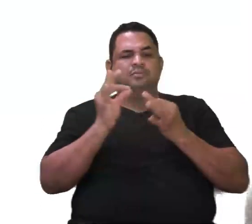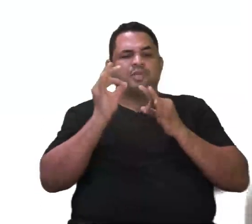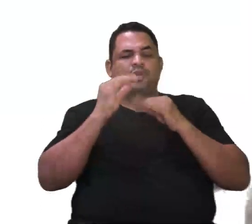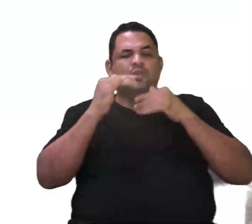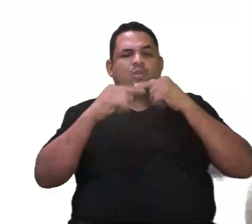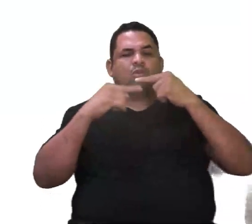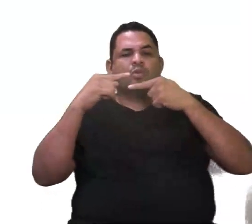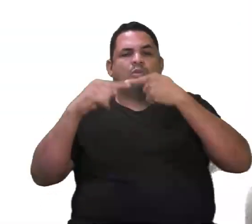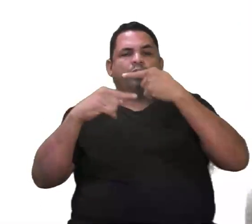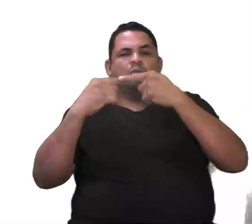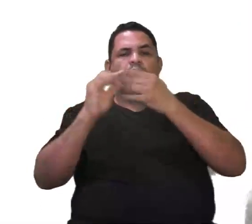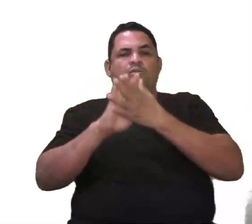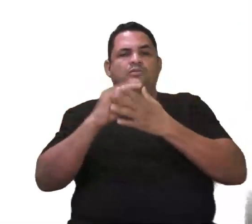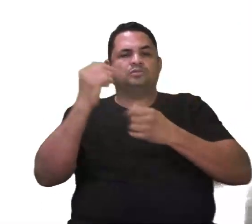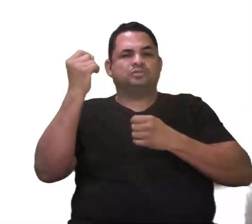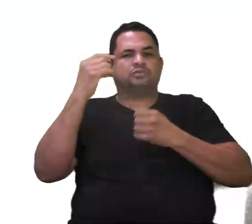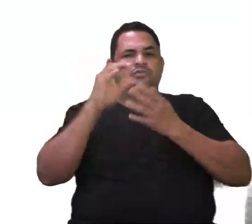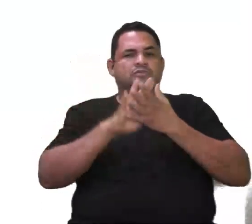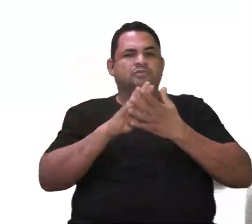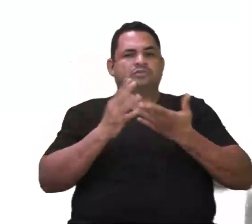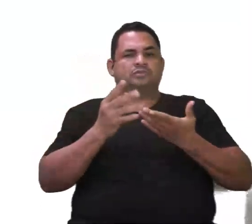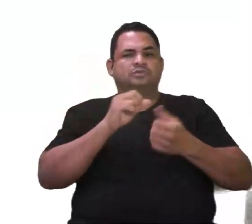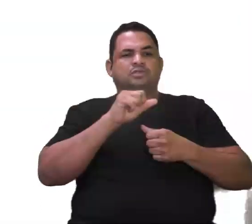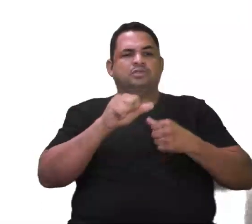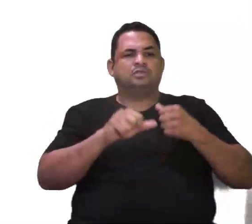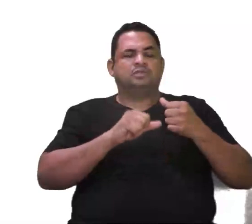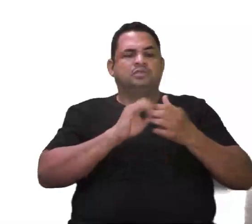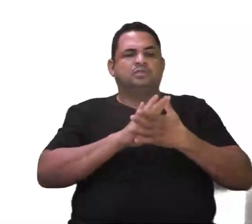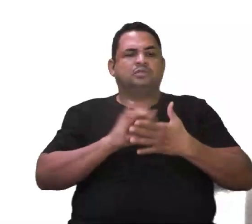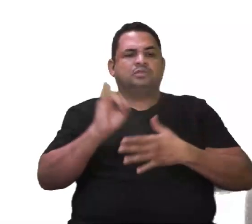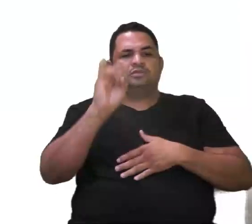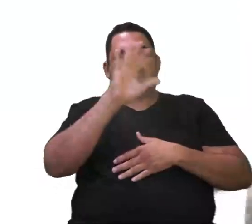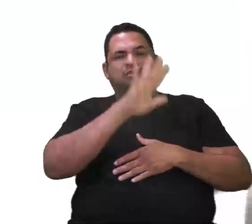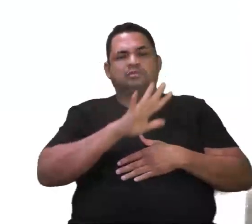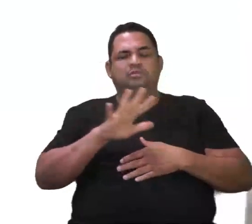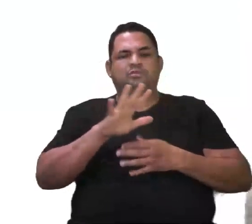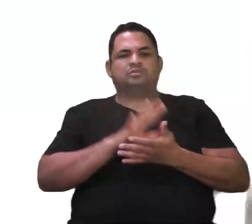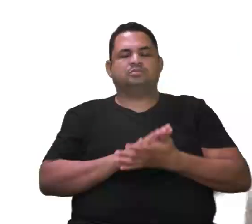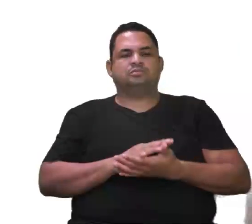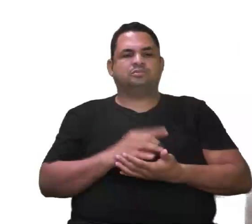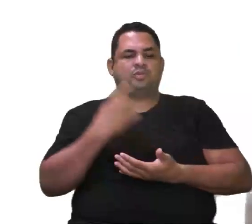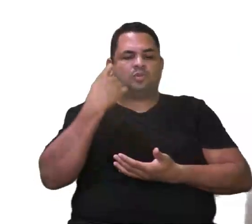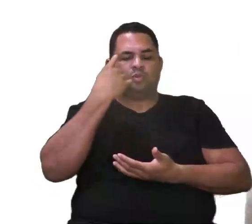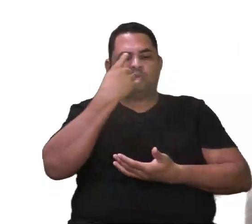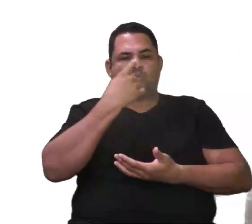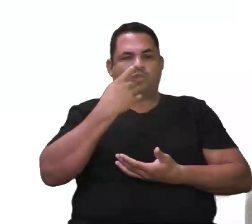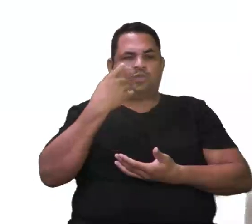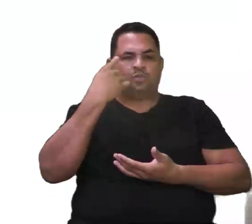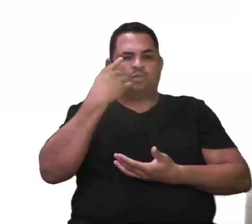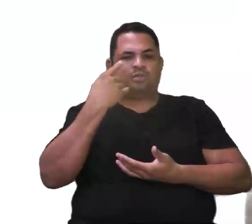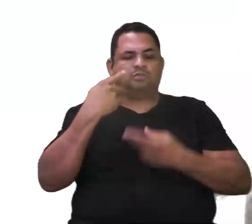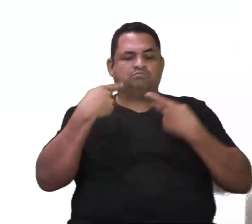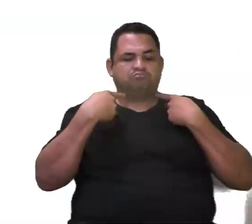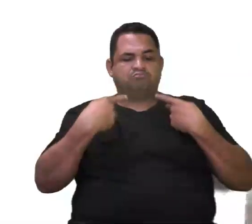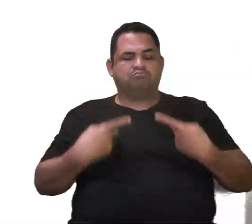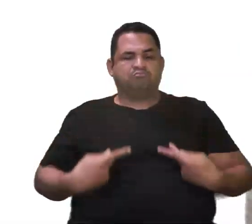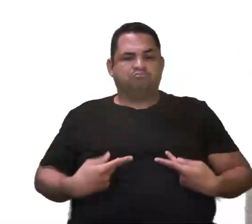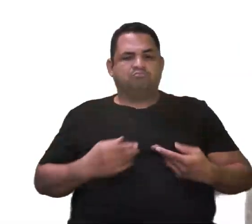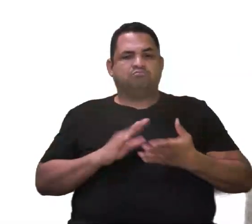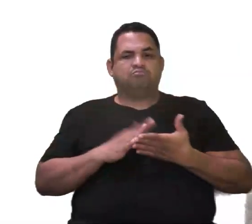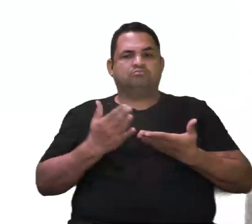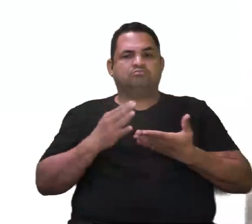órgãos sensores de luz para versões que formam imagens. O olho humano